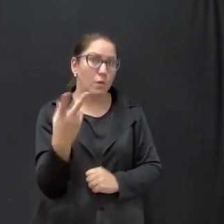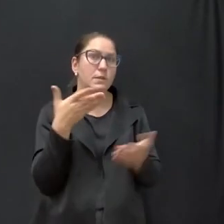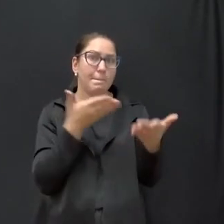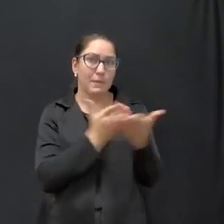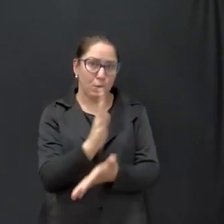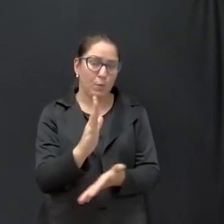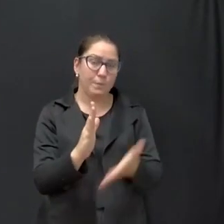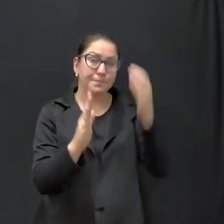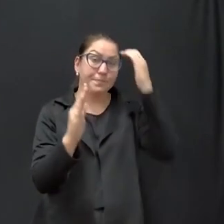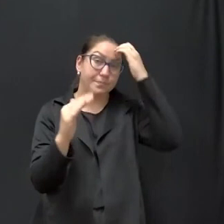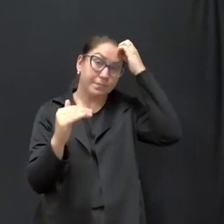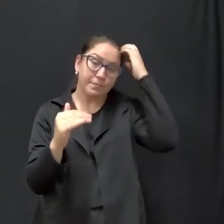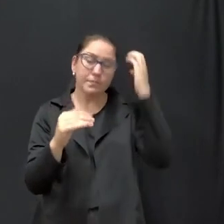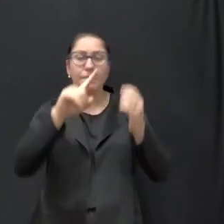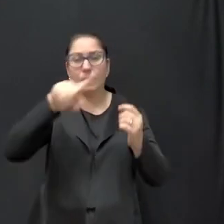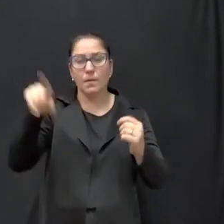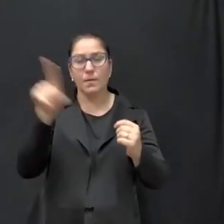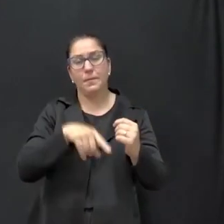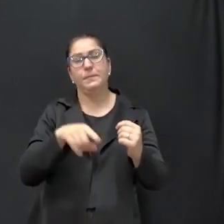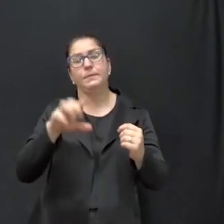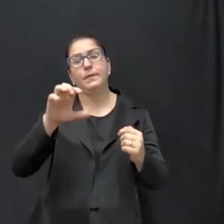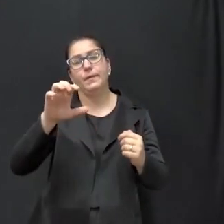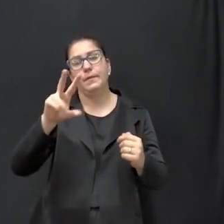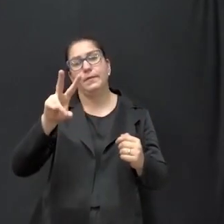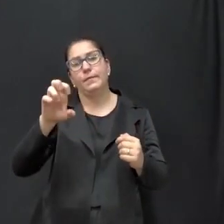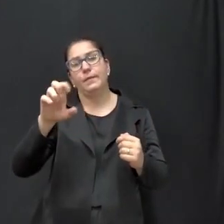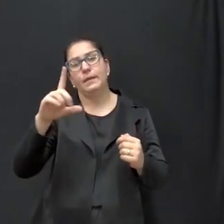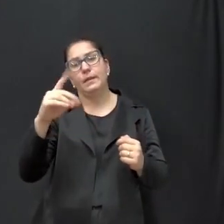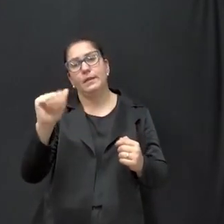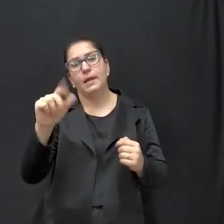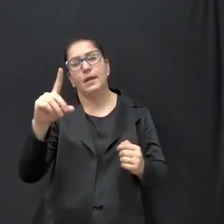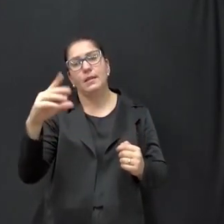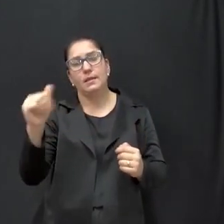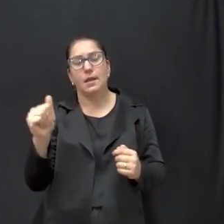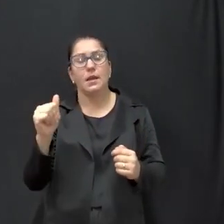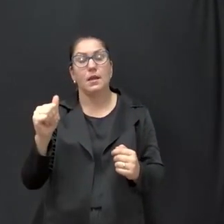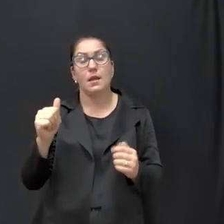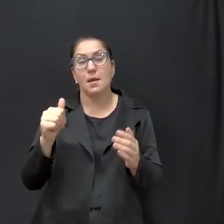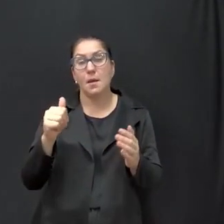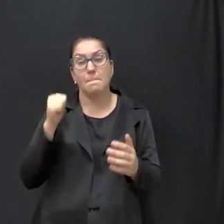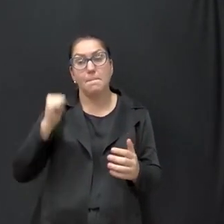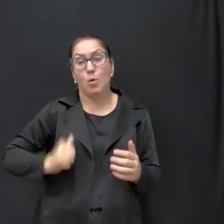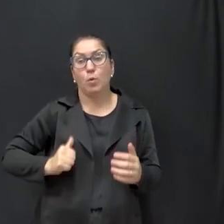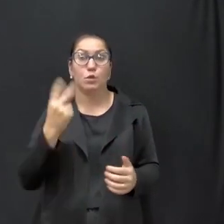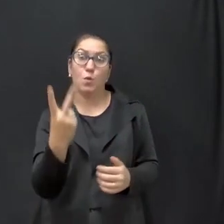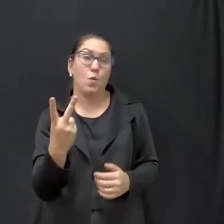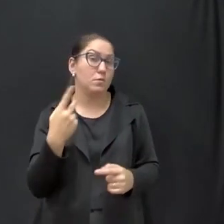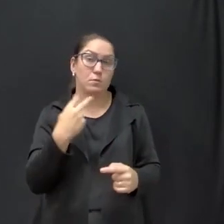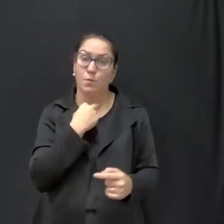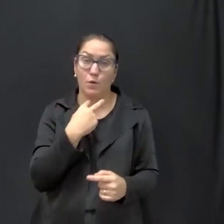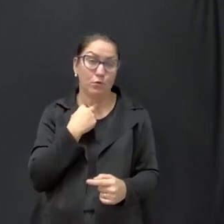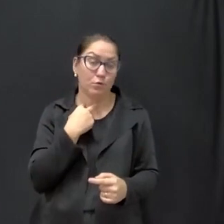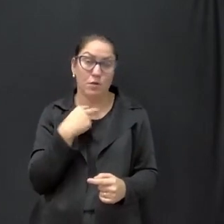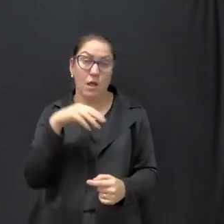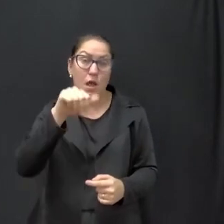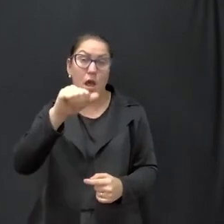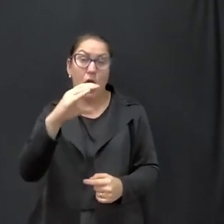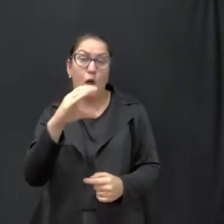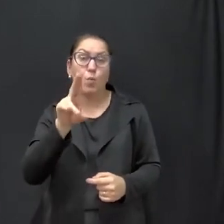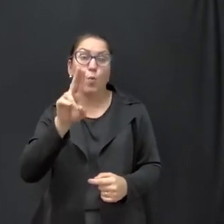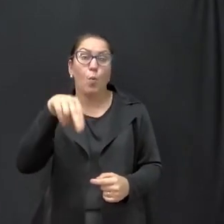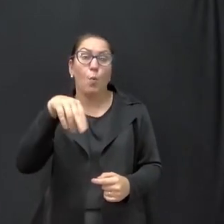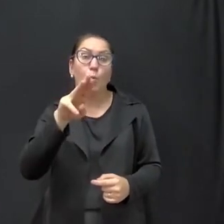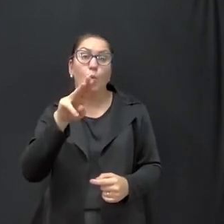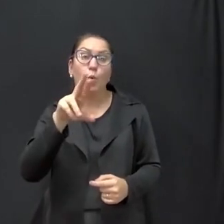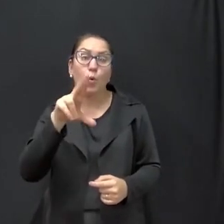ou seja, vedada a acumulação de bolsa. Aqui já tem uma acumulação de bolsa. Mas vamos lá. Disseram que por aí,